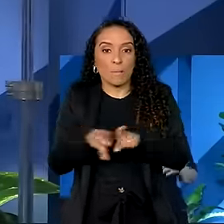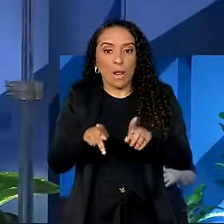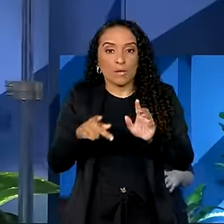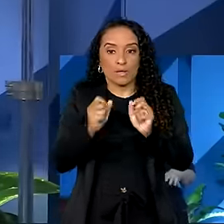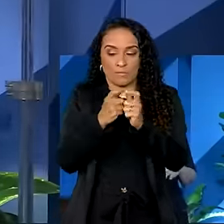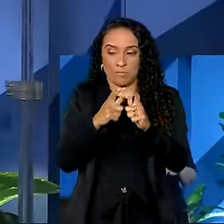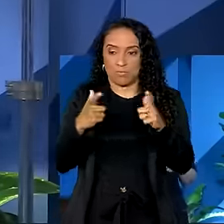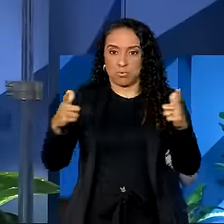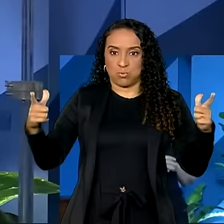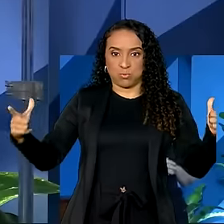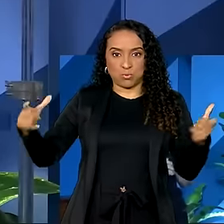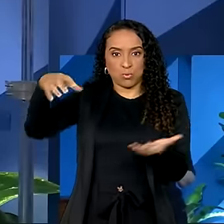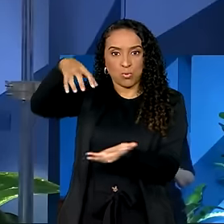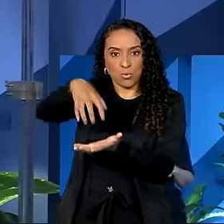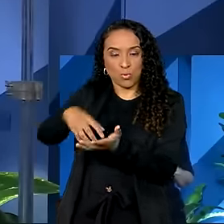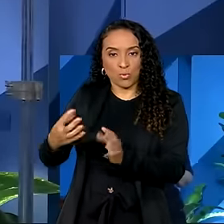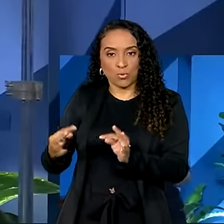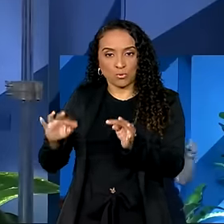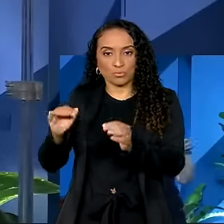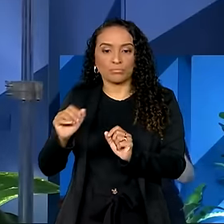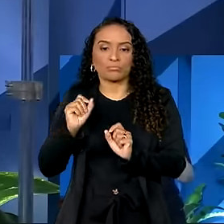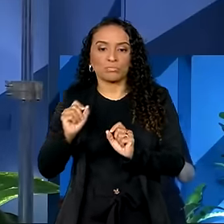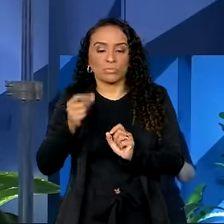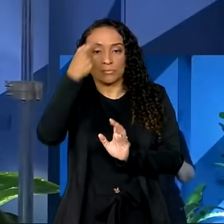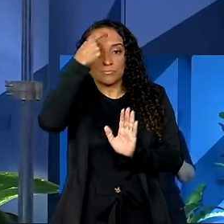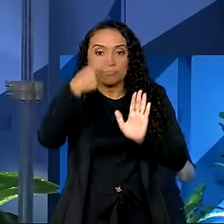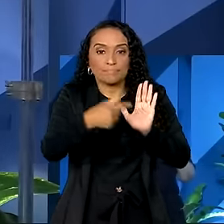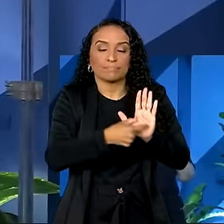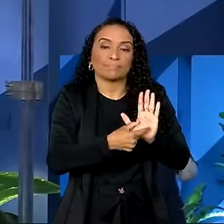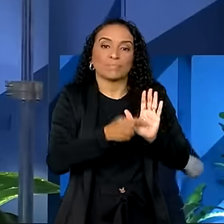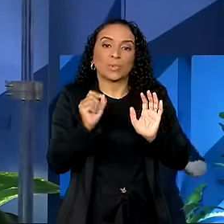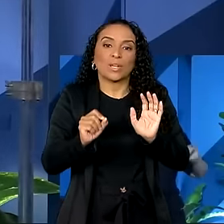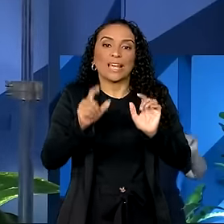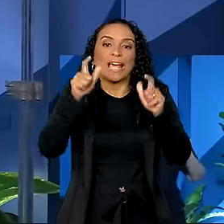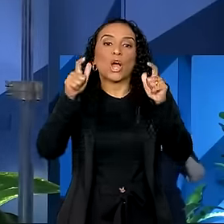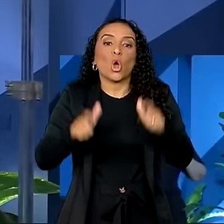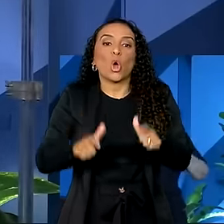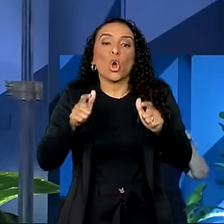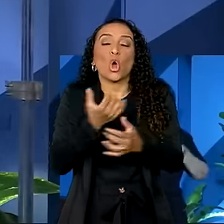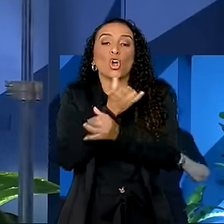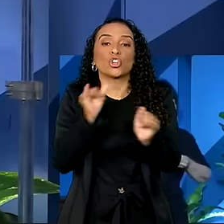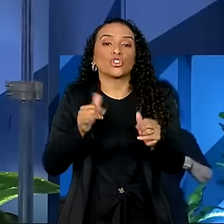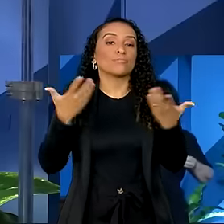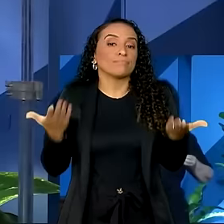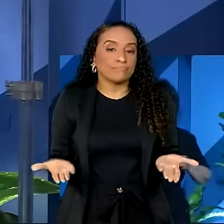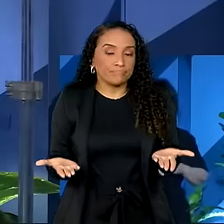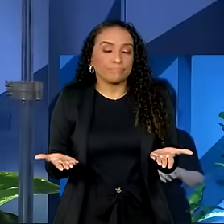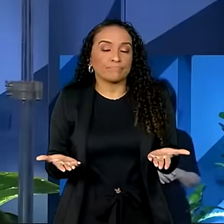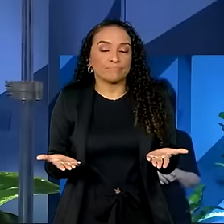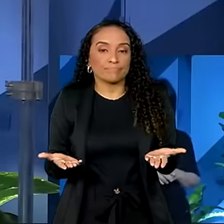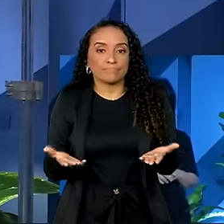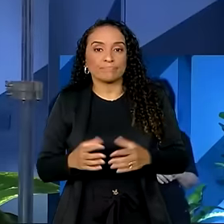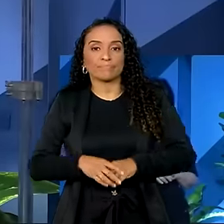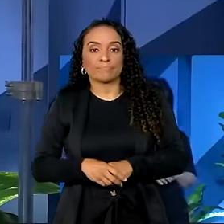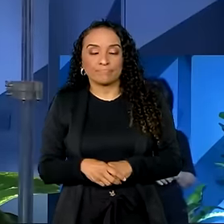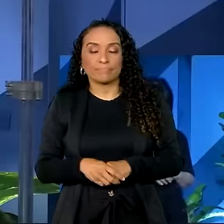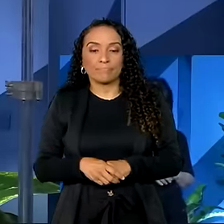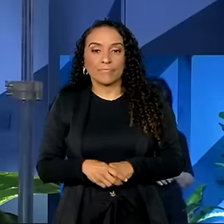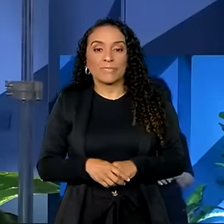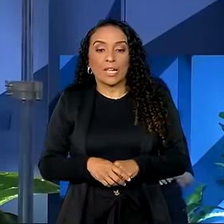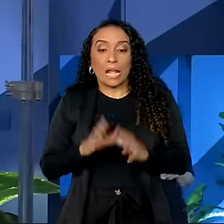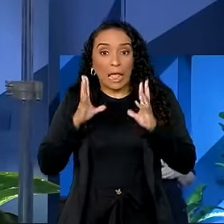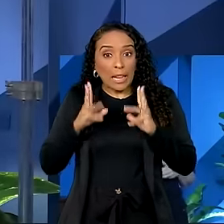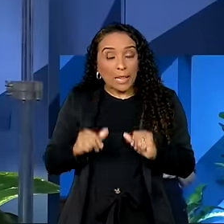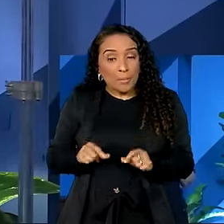de data centers, em especial de inteligência artificial, é onde é que está essa energia. E é